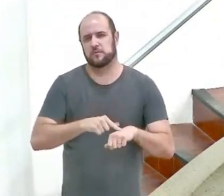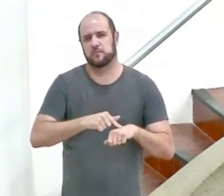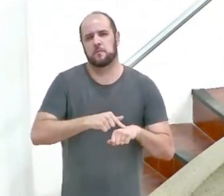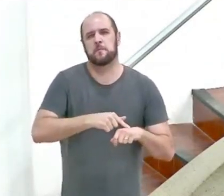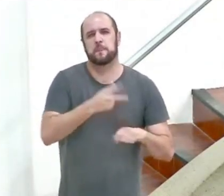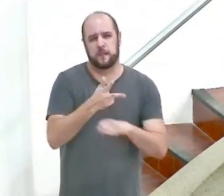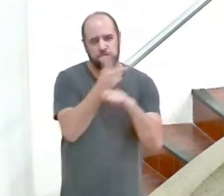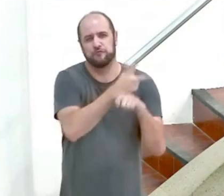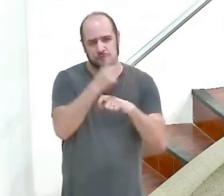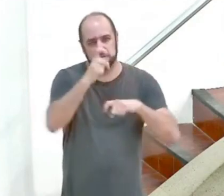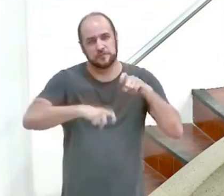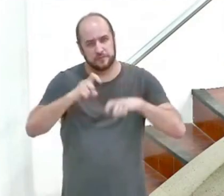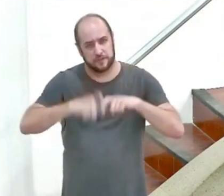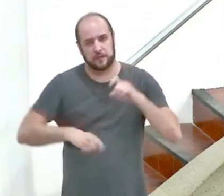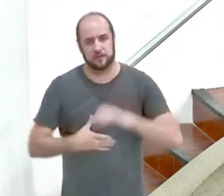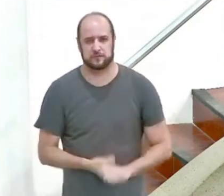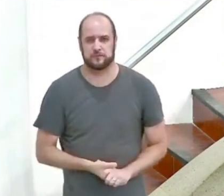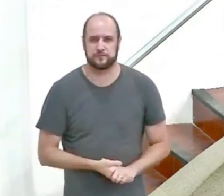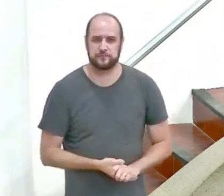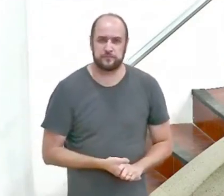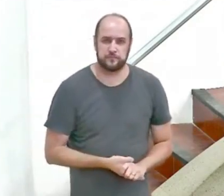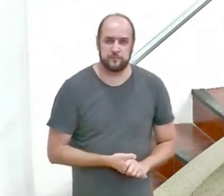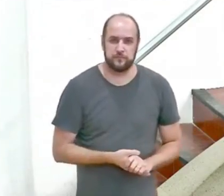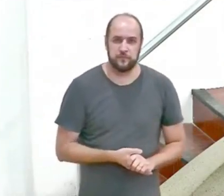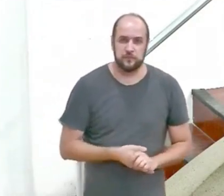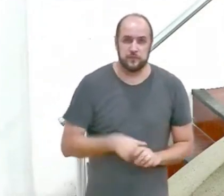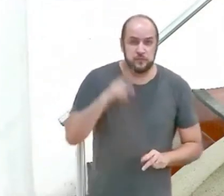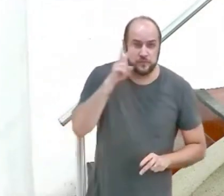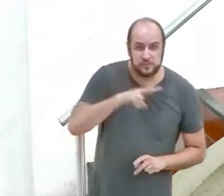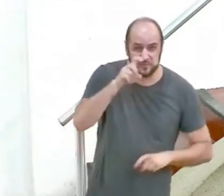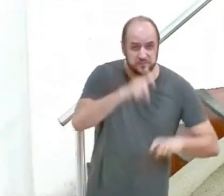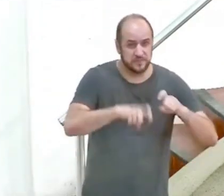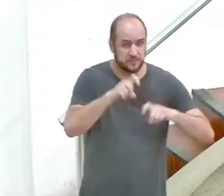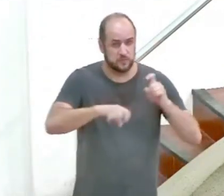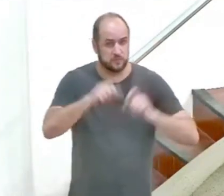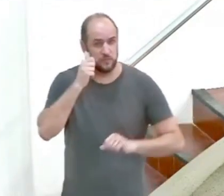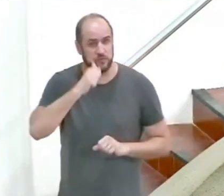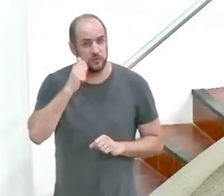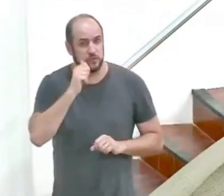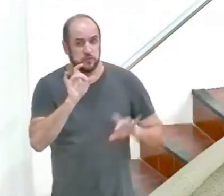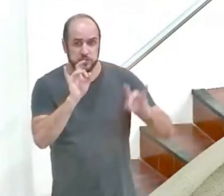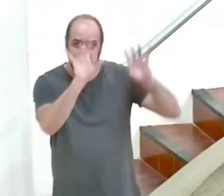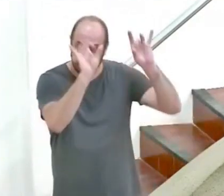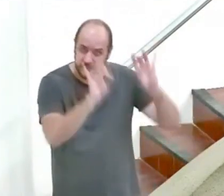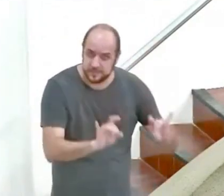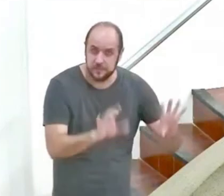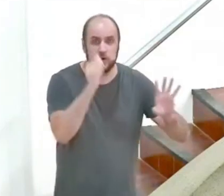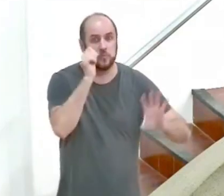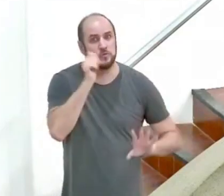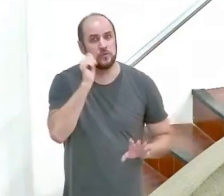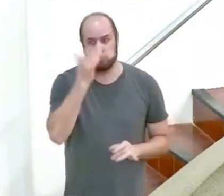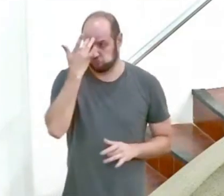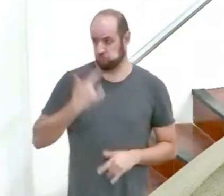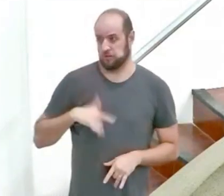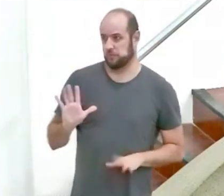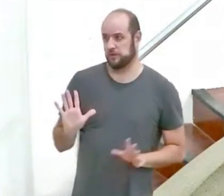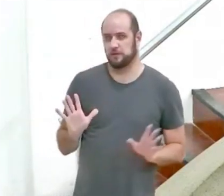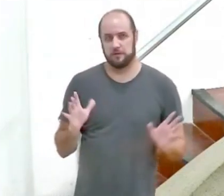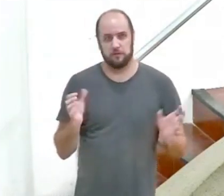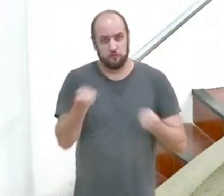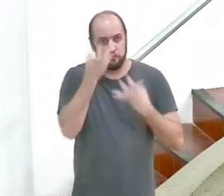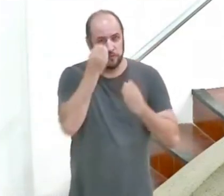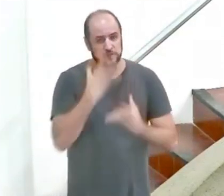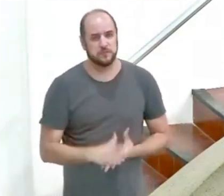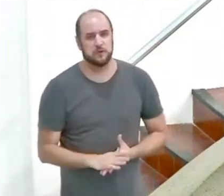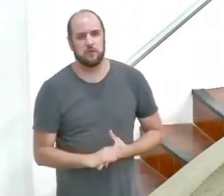as visualizações de pornografia para mulheres essa é uma categoria existe isso pornografia para mulheres essas visualizações